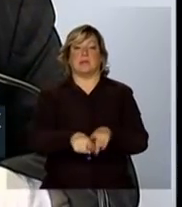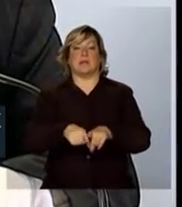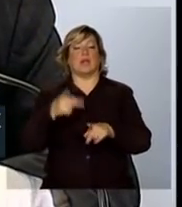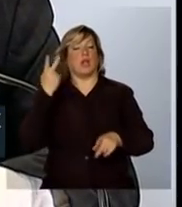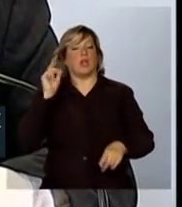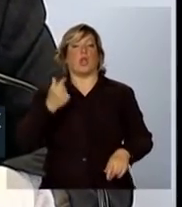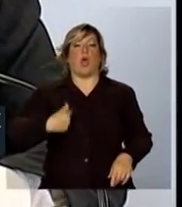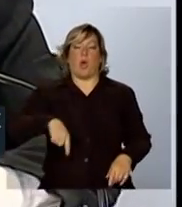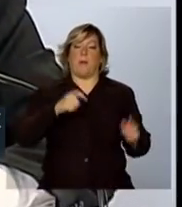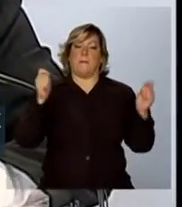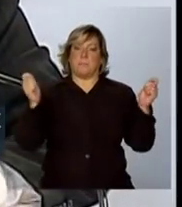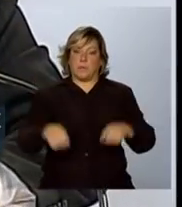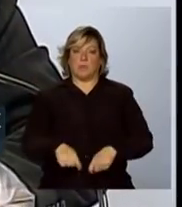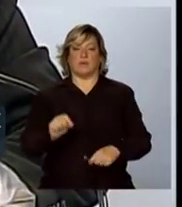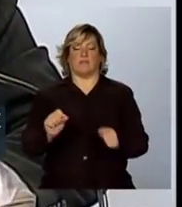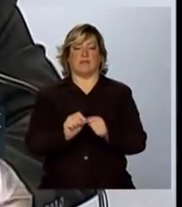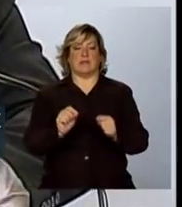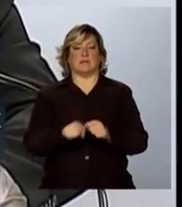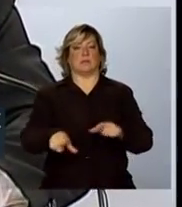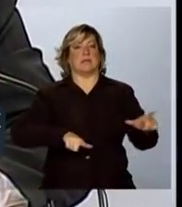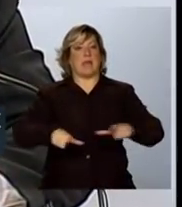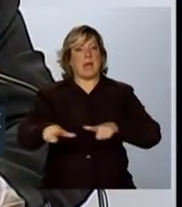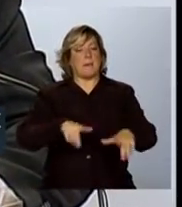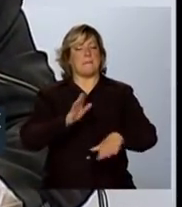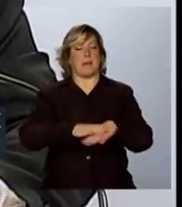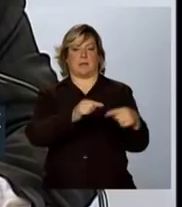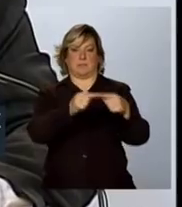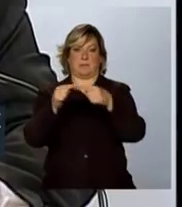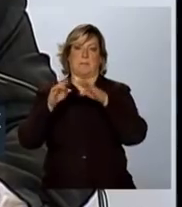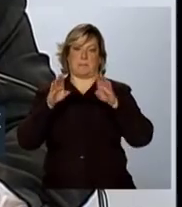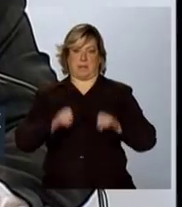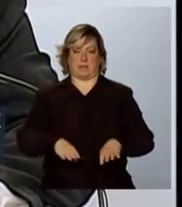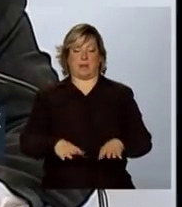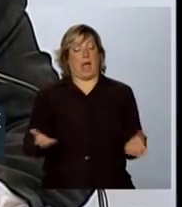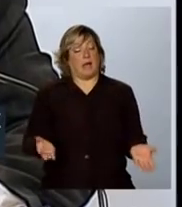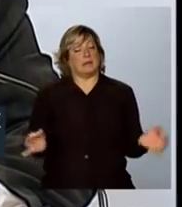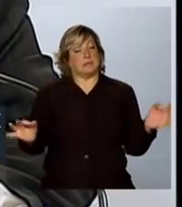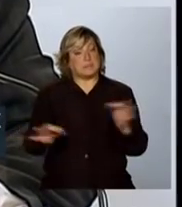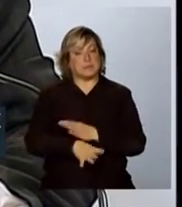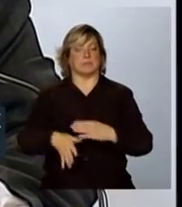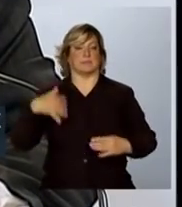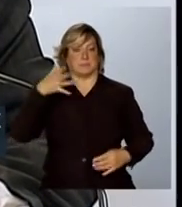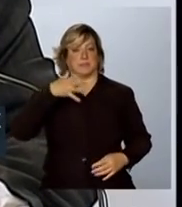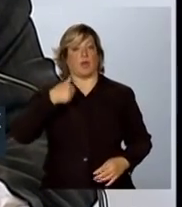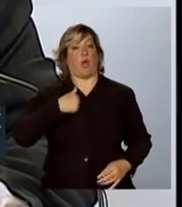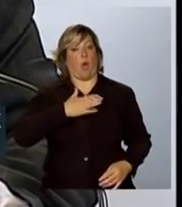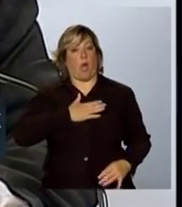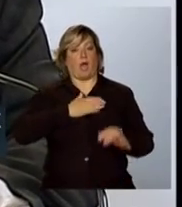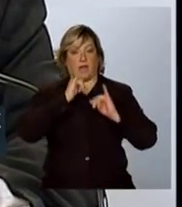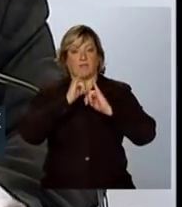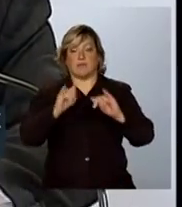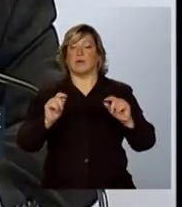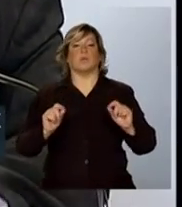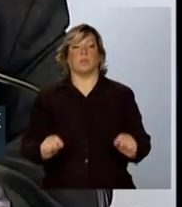fazer o trabalho da maneira mais adequada. para concluir, eu gostaria de dizer que